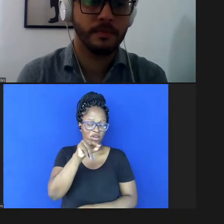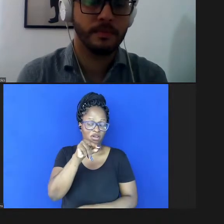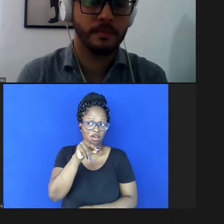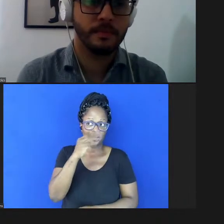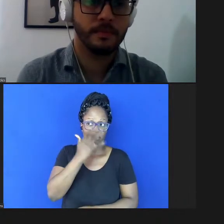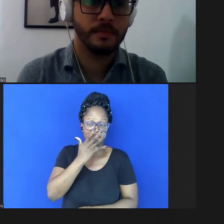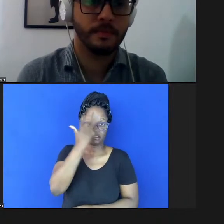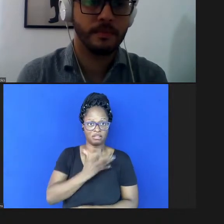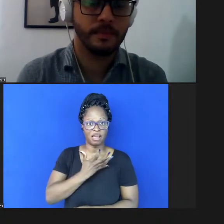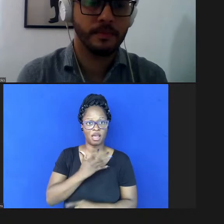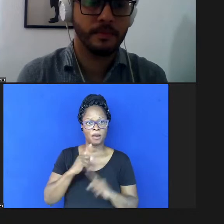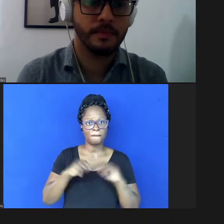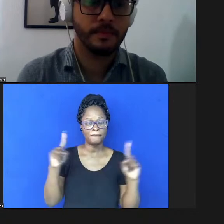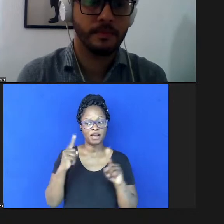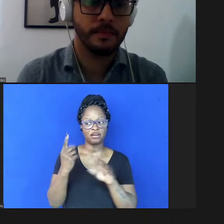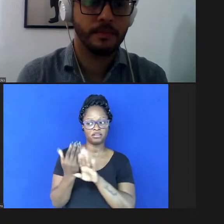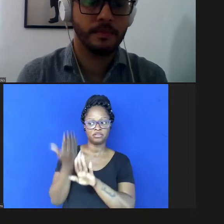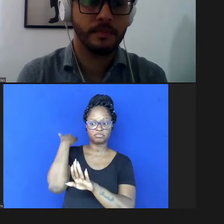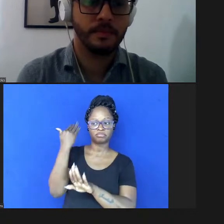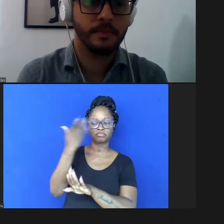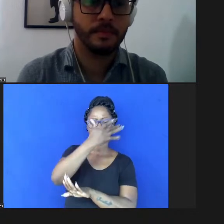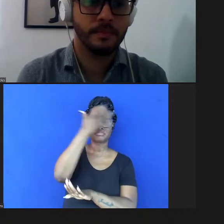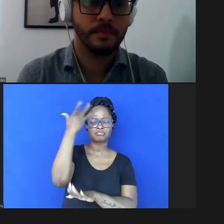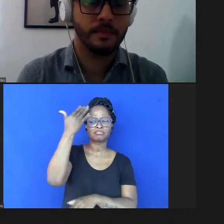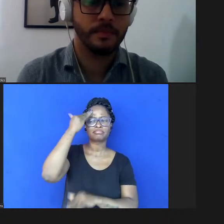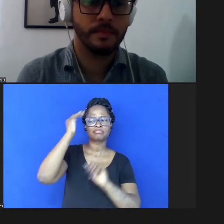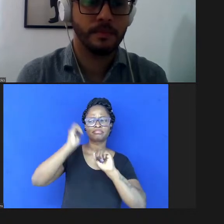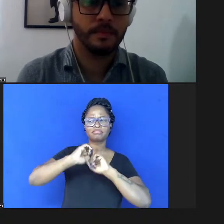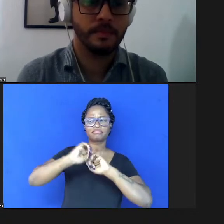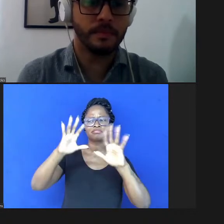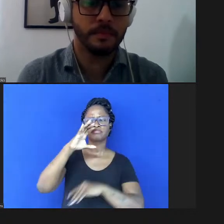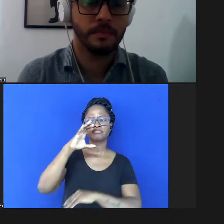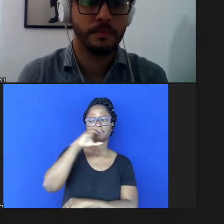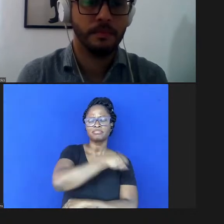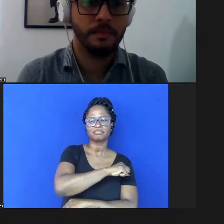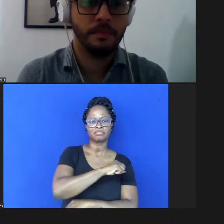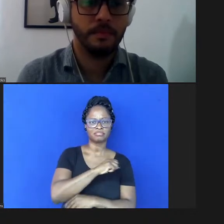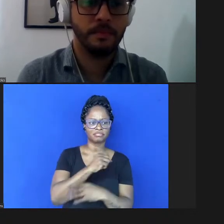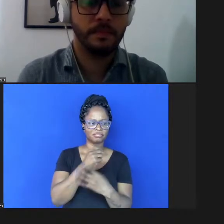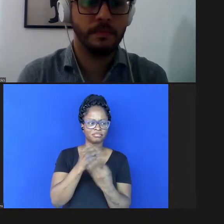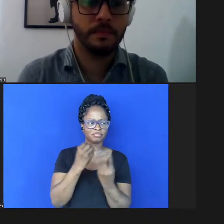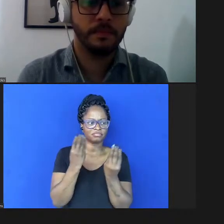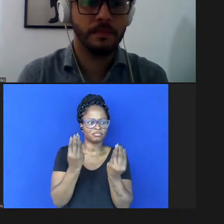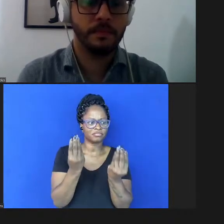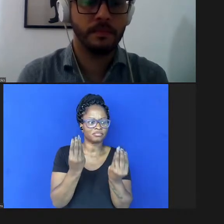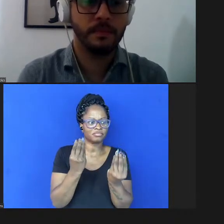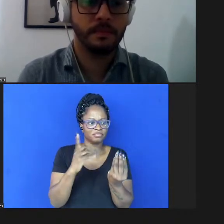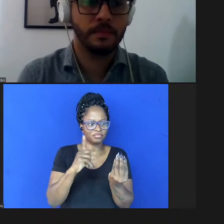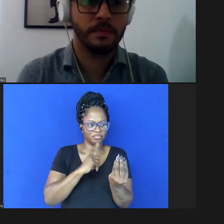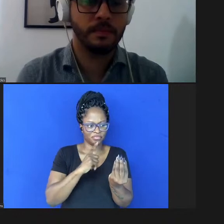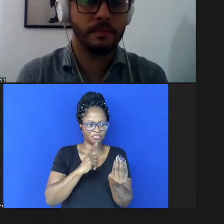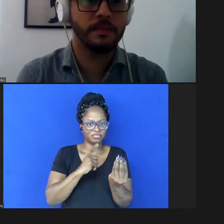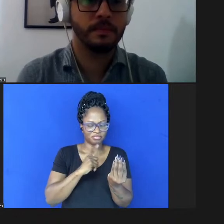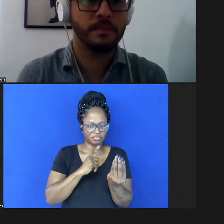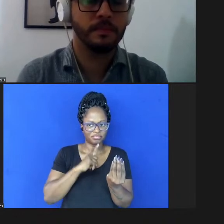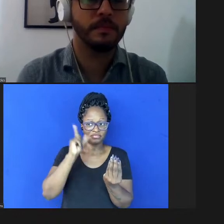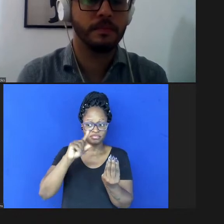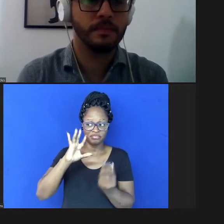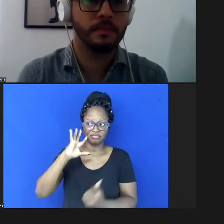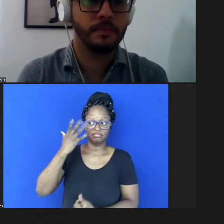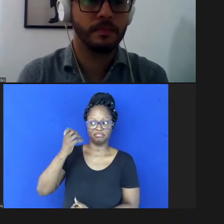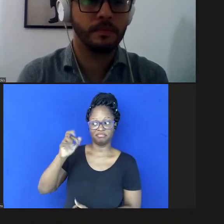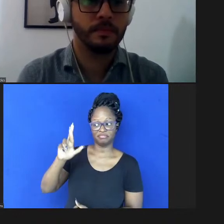mas as pessoas passaram a entender muito rapidamente que essa era uma decisão clara